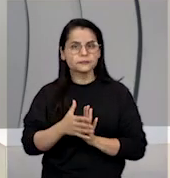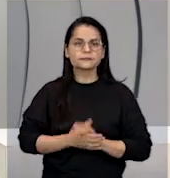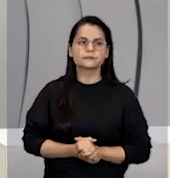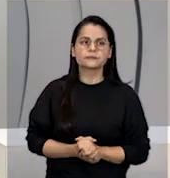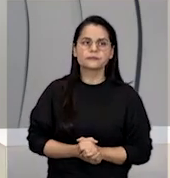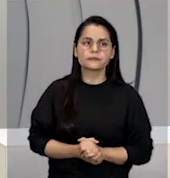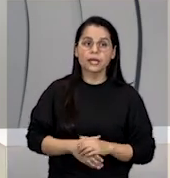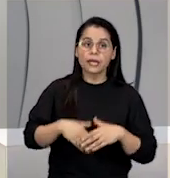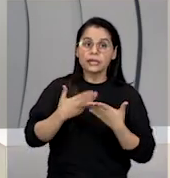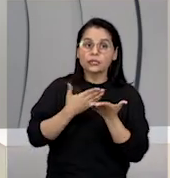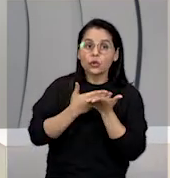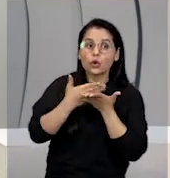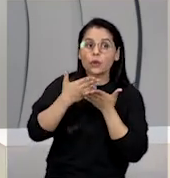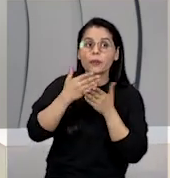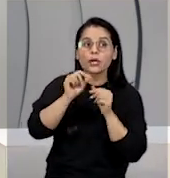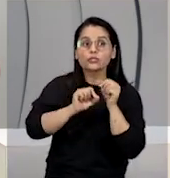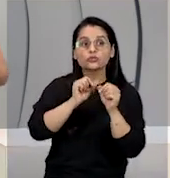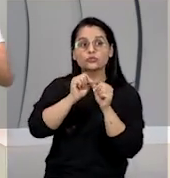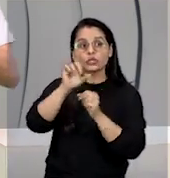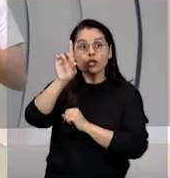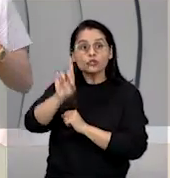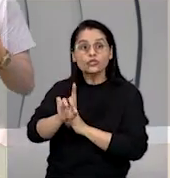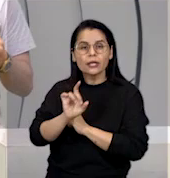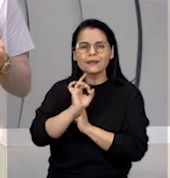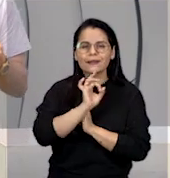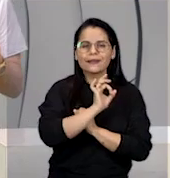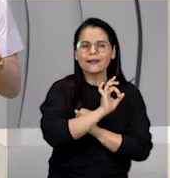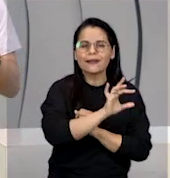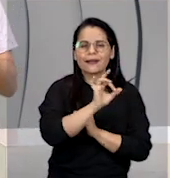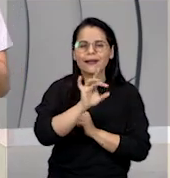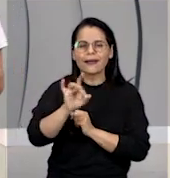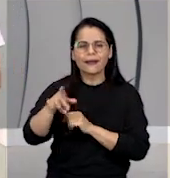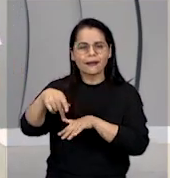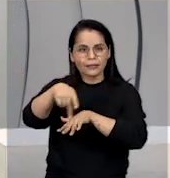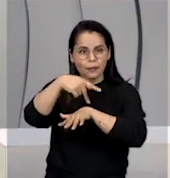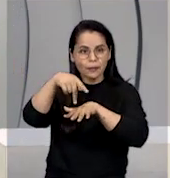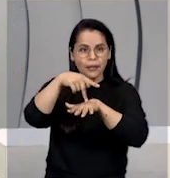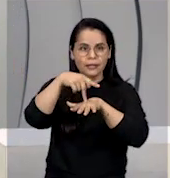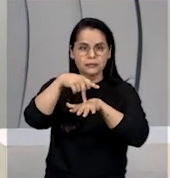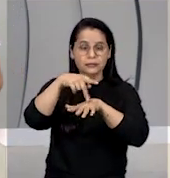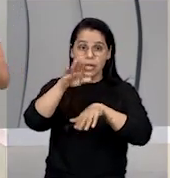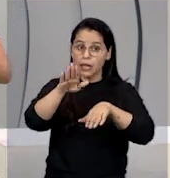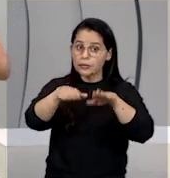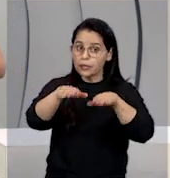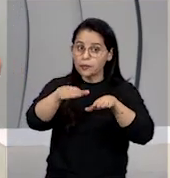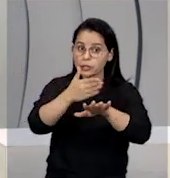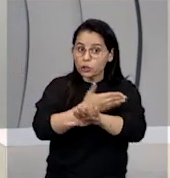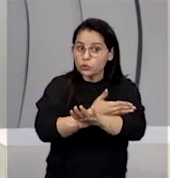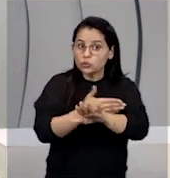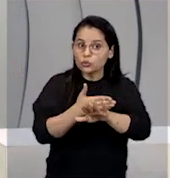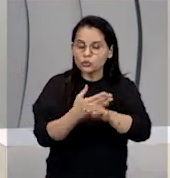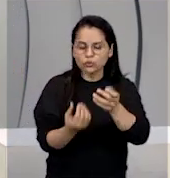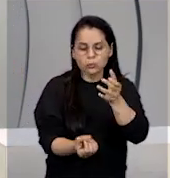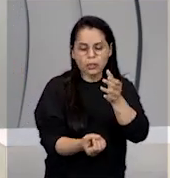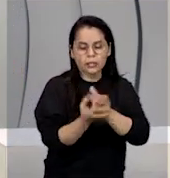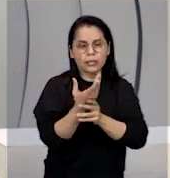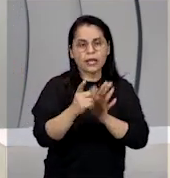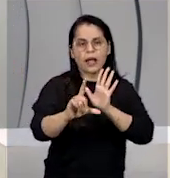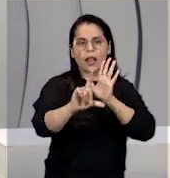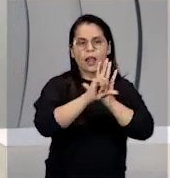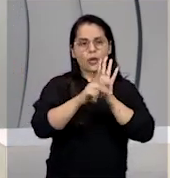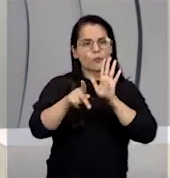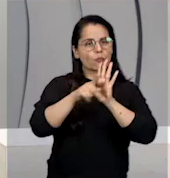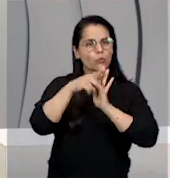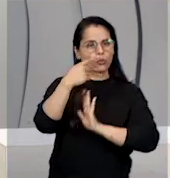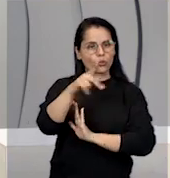A partir daí, desse direito, é que cada país, de acordo com o seu costume, é que vai criar leis